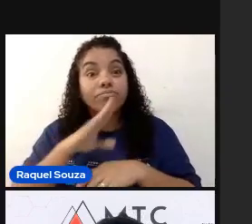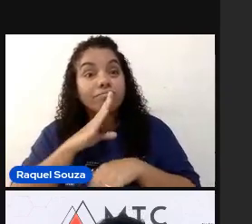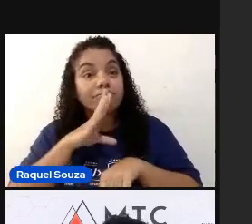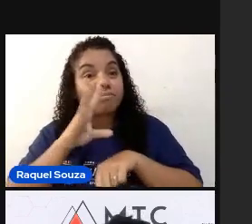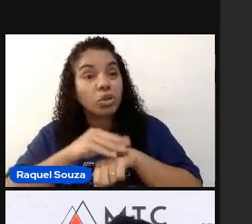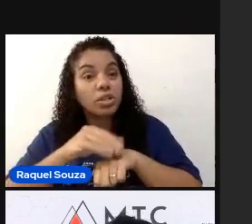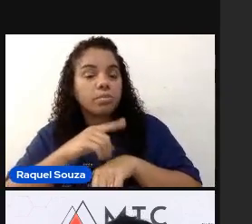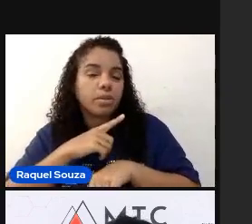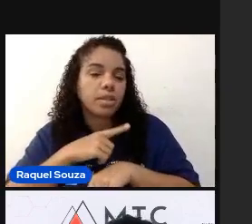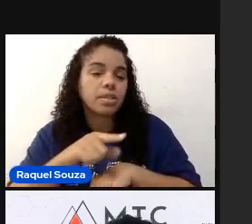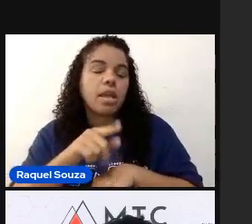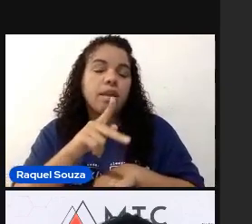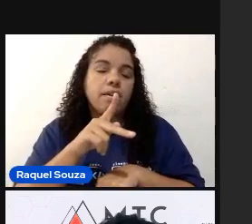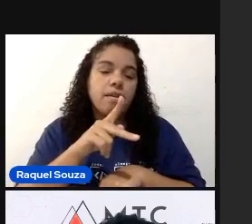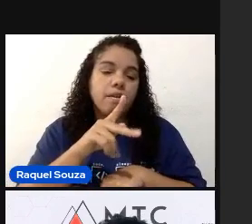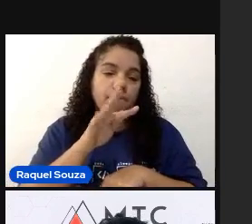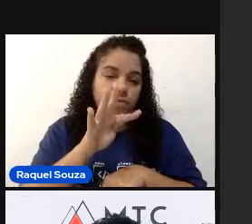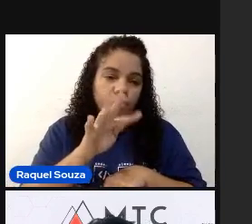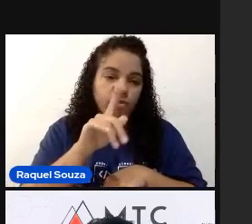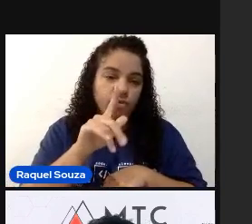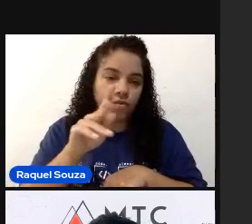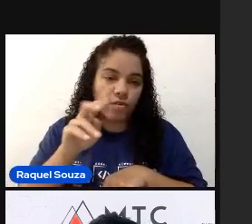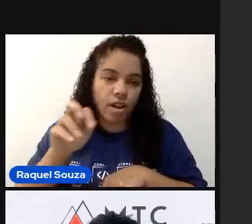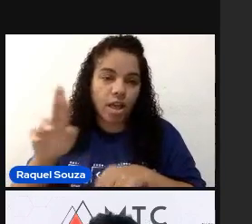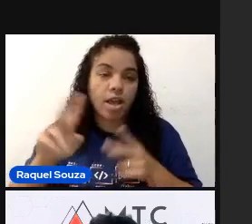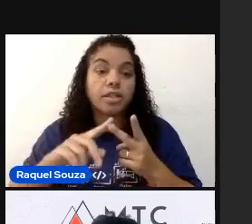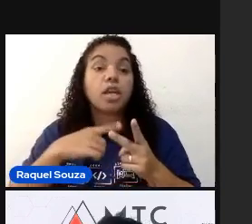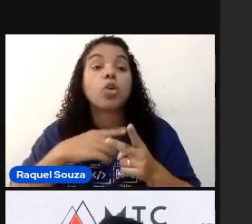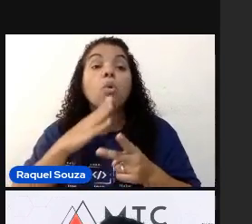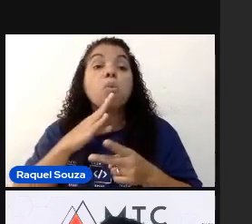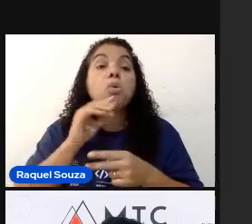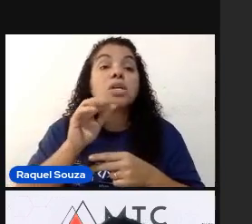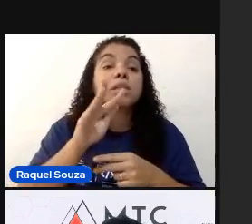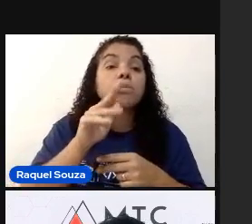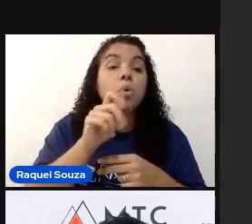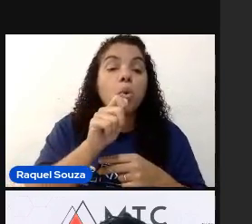Flutter, o quanto você tem conhecimento do Appium, até, como companhia.